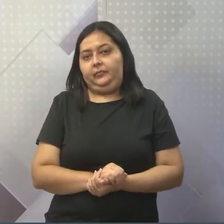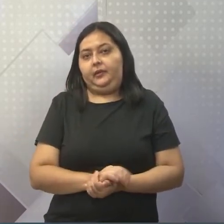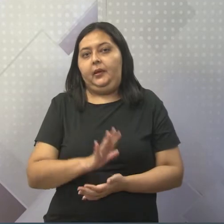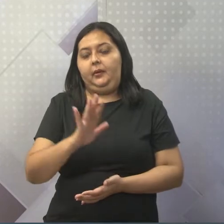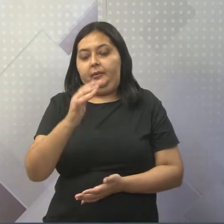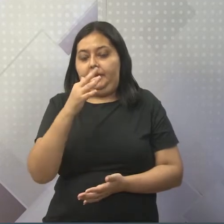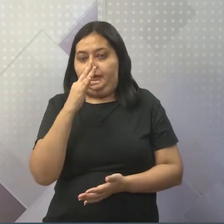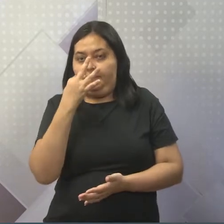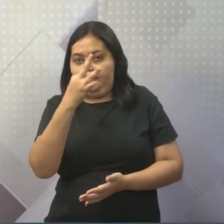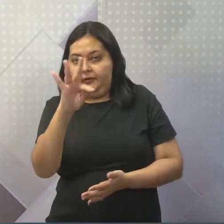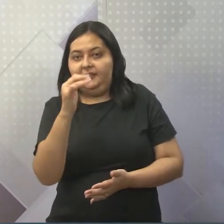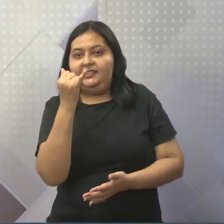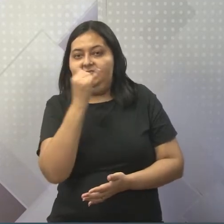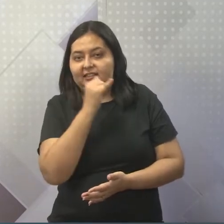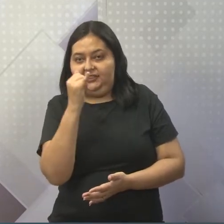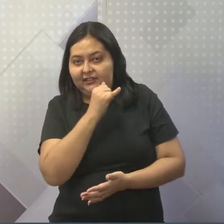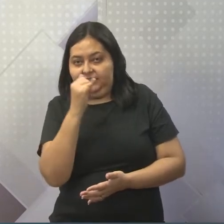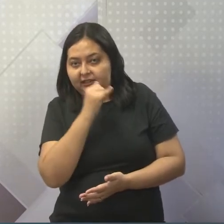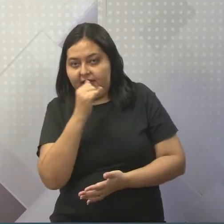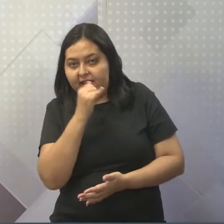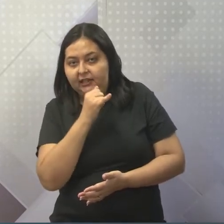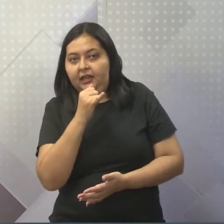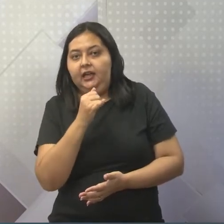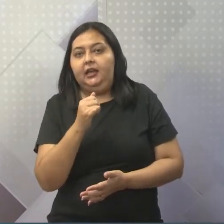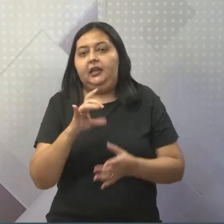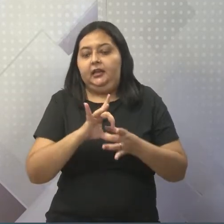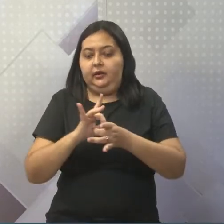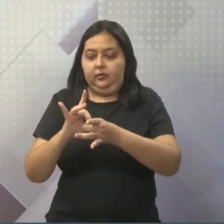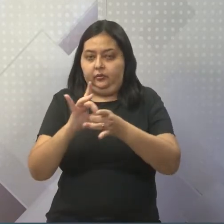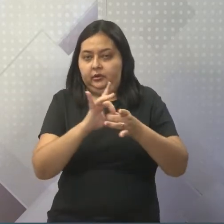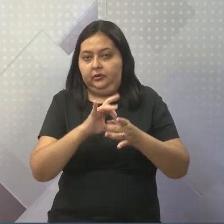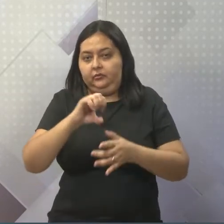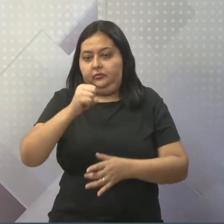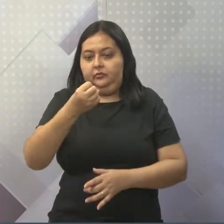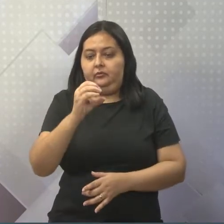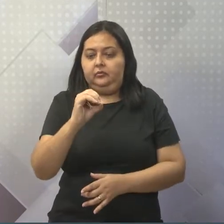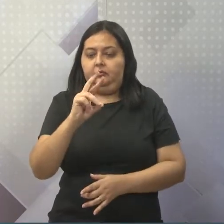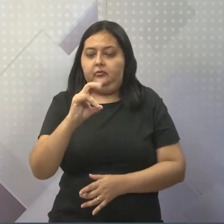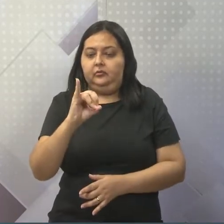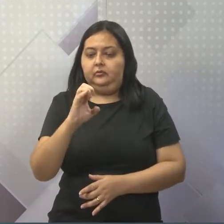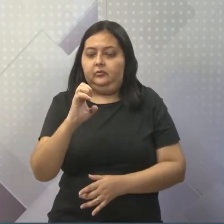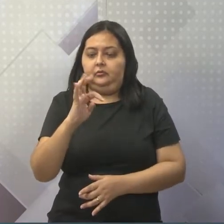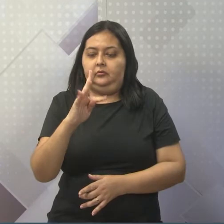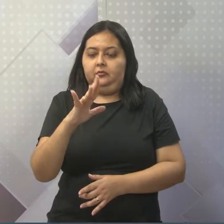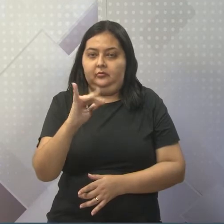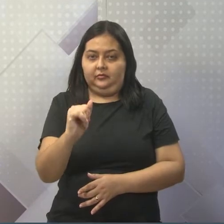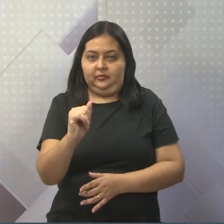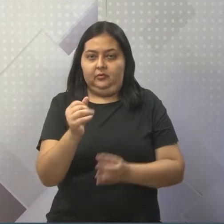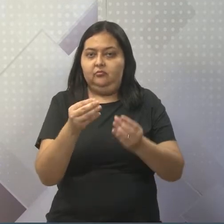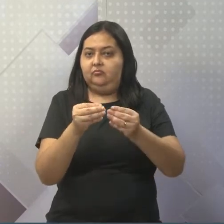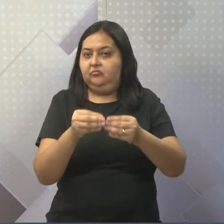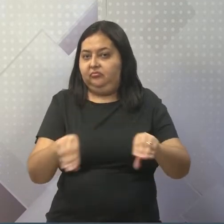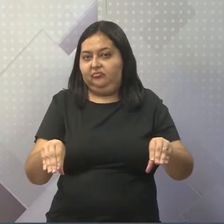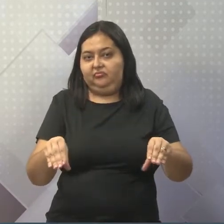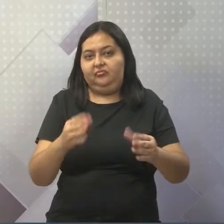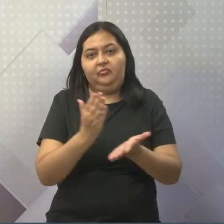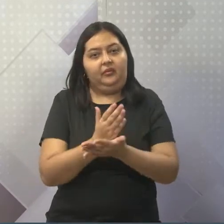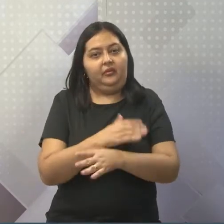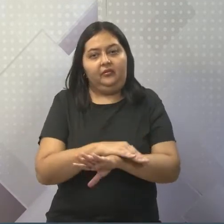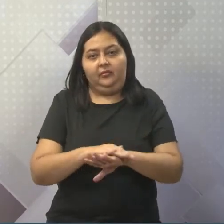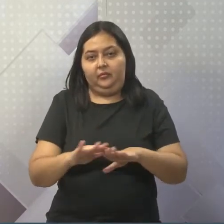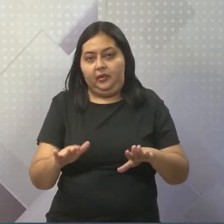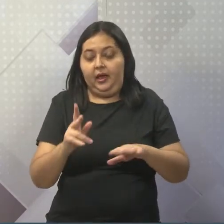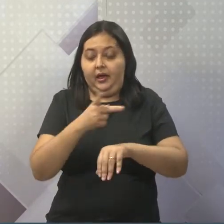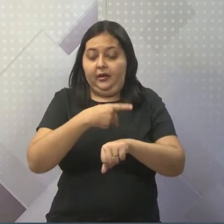e também da União Soviética, foram devastados. E esses países precisavam se